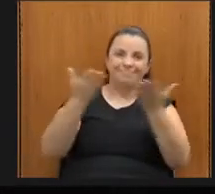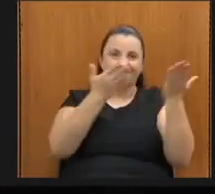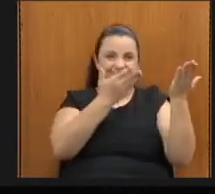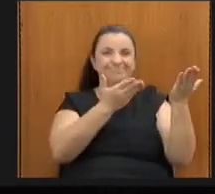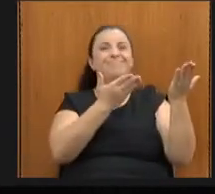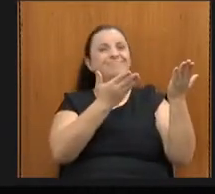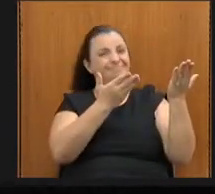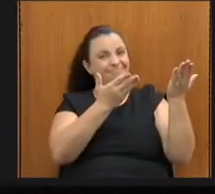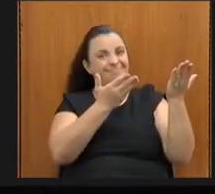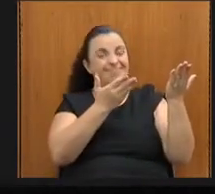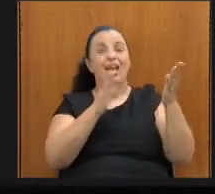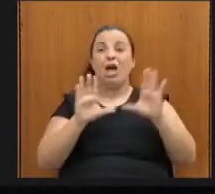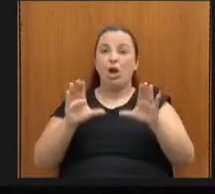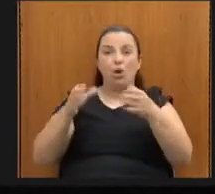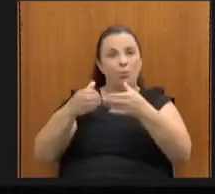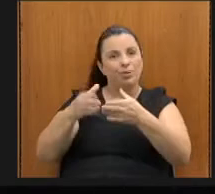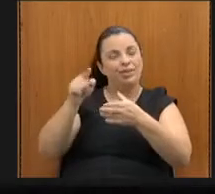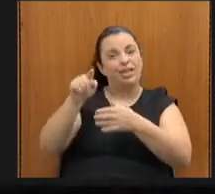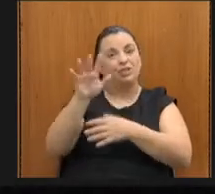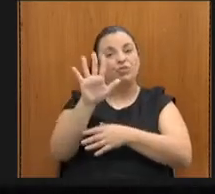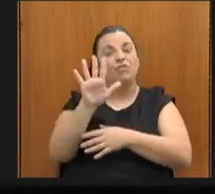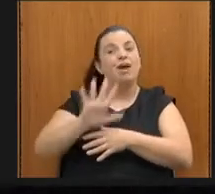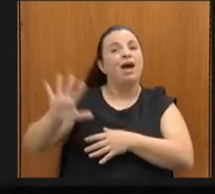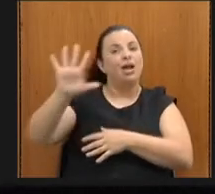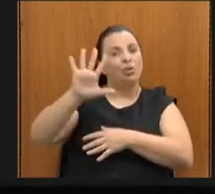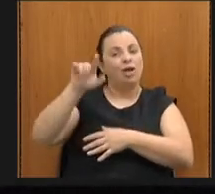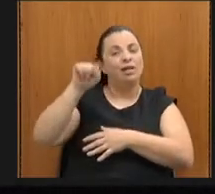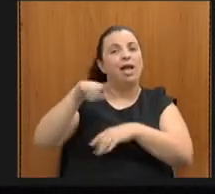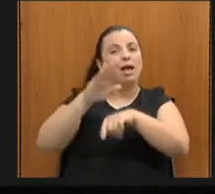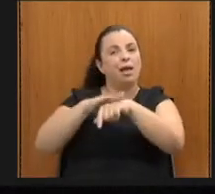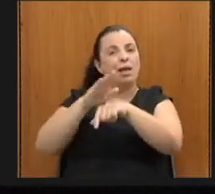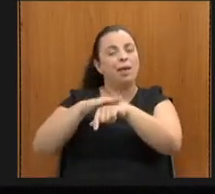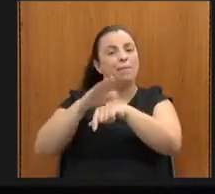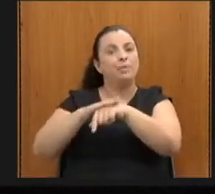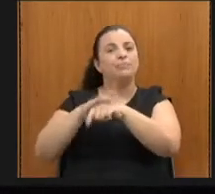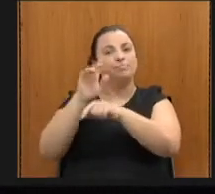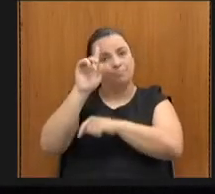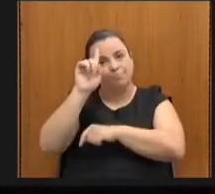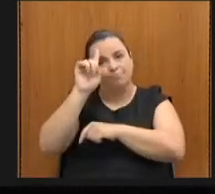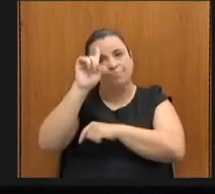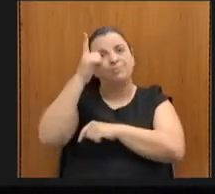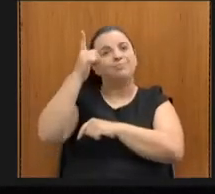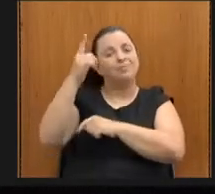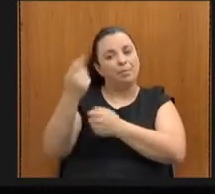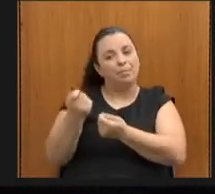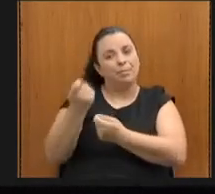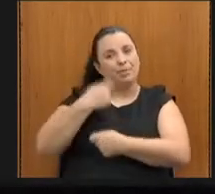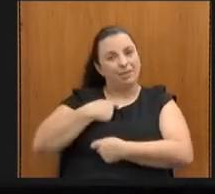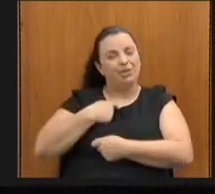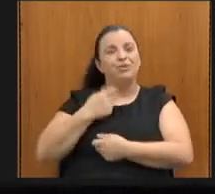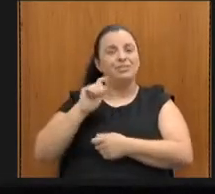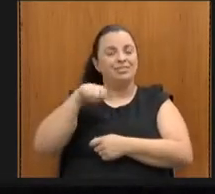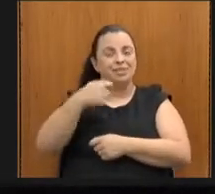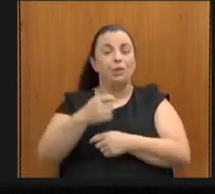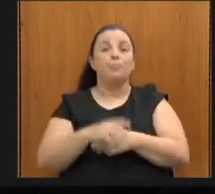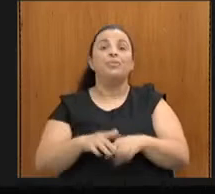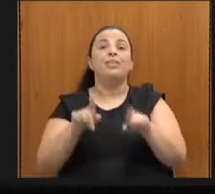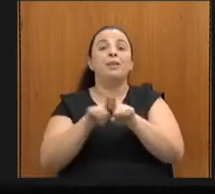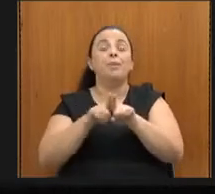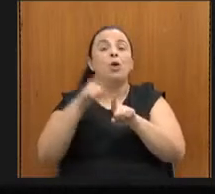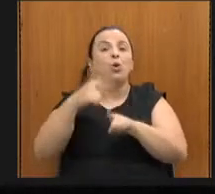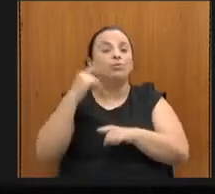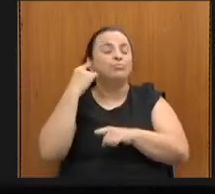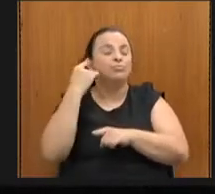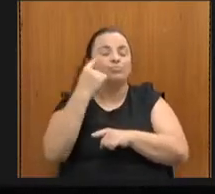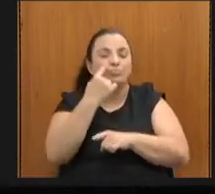metropolitano do Vale do Aço e para os meus amigos cegos e com baixa visão, eu peguei e passei a minha mão